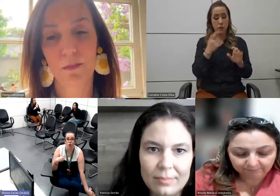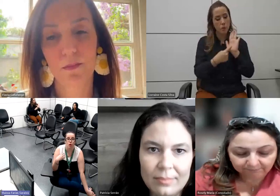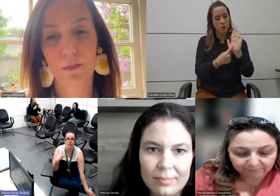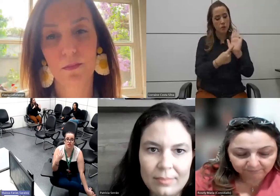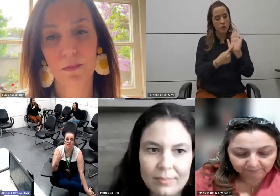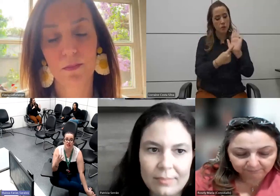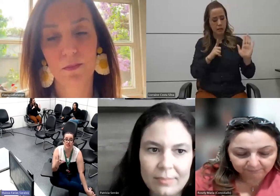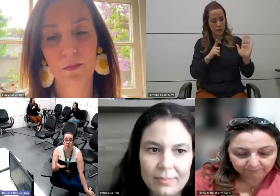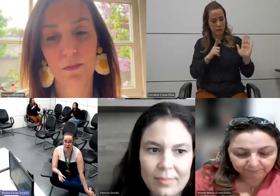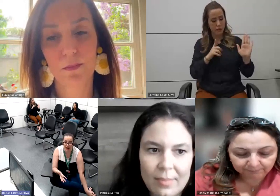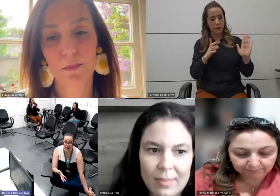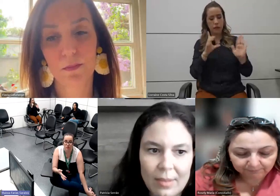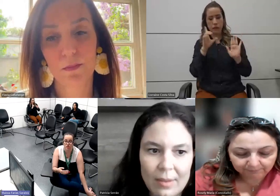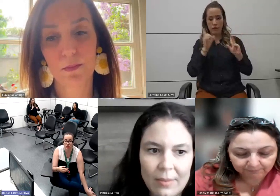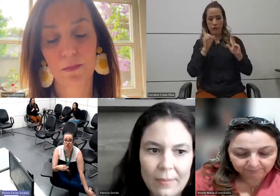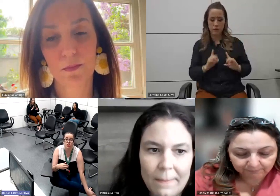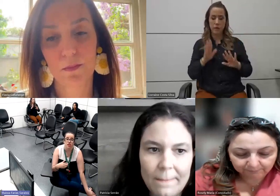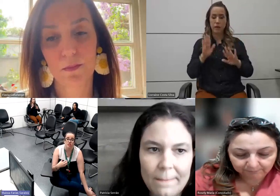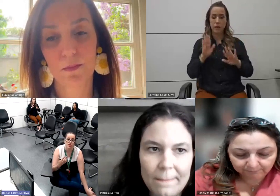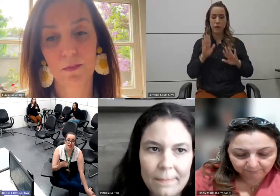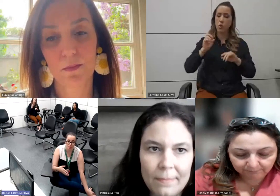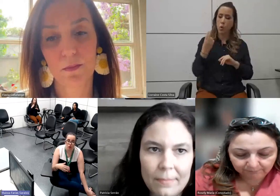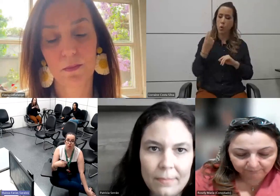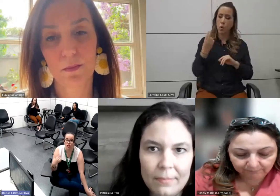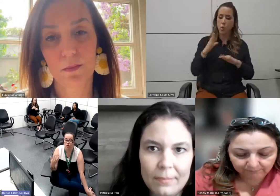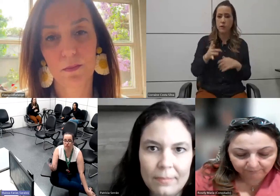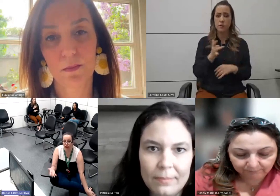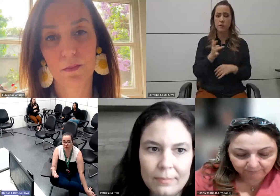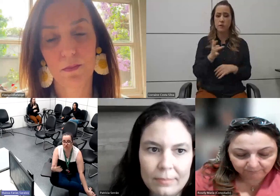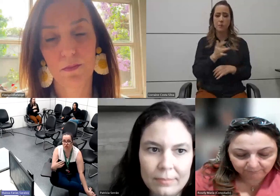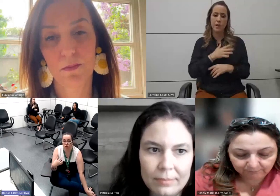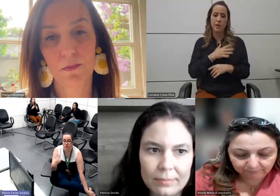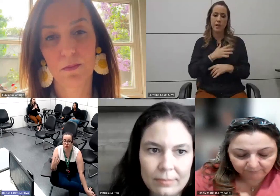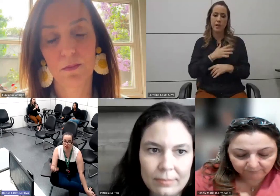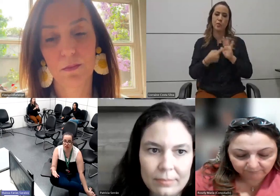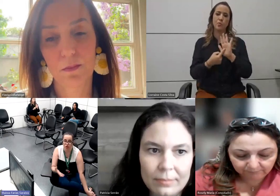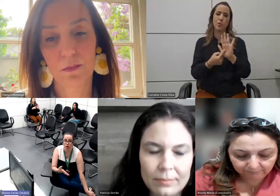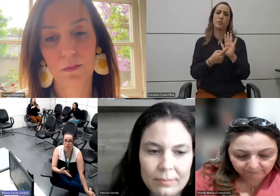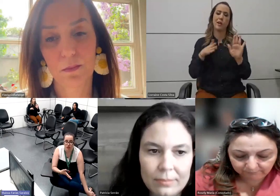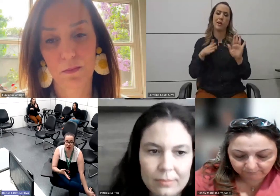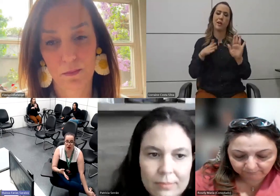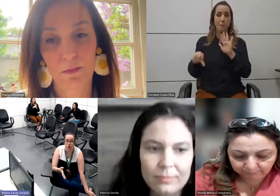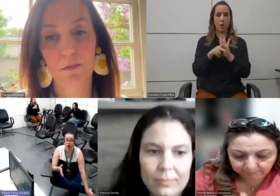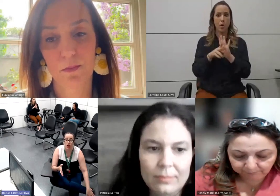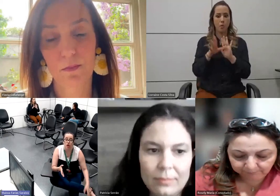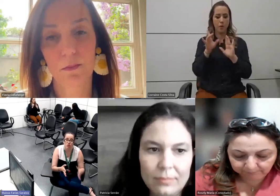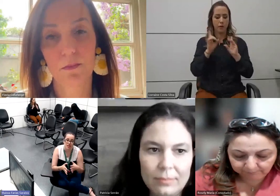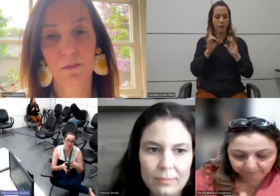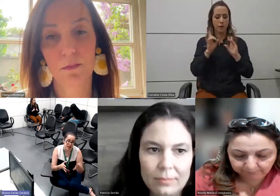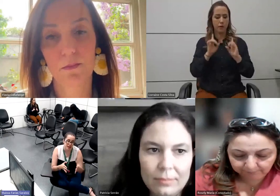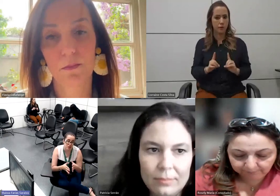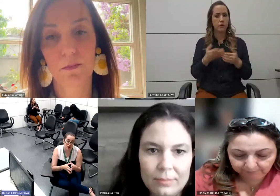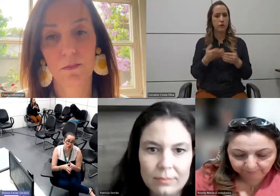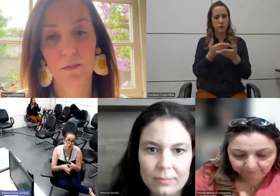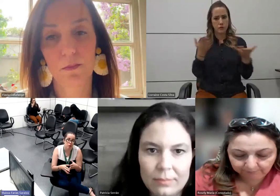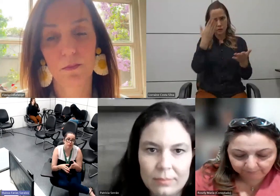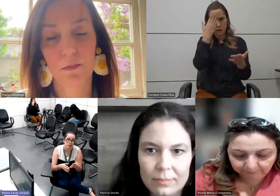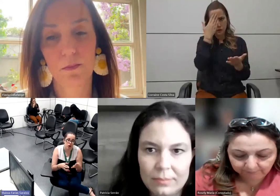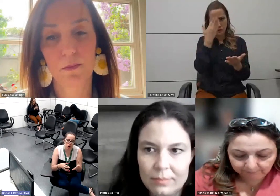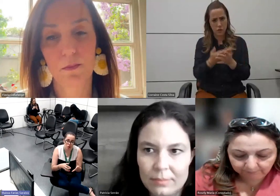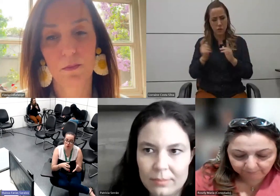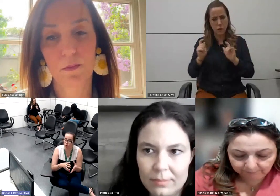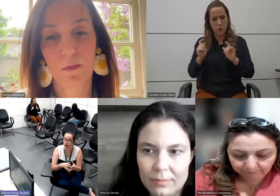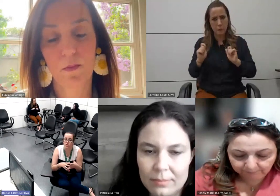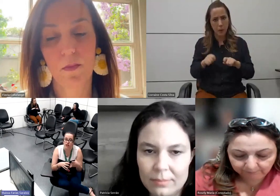Roseli falou, ou às vezes ela ter medo de se expor, de contar o seu diagnóstico e tal, vocês acham que de